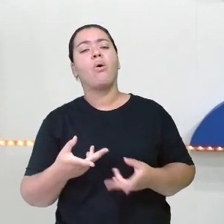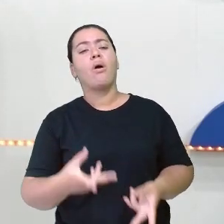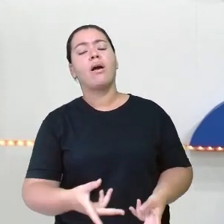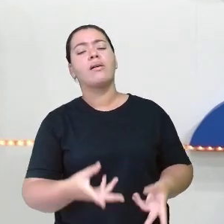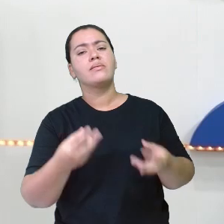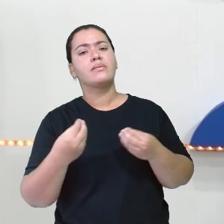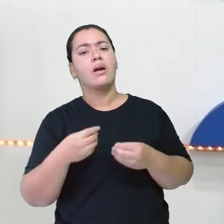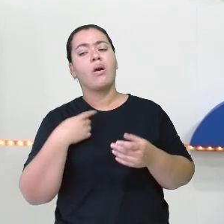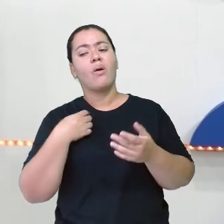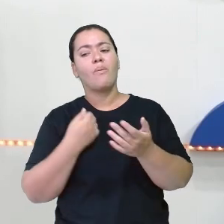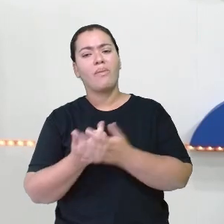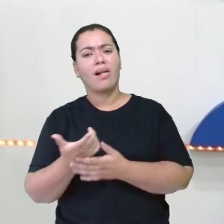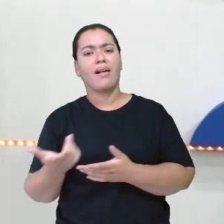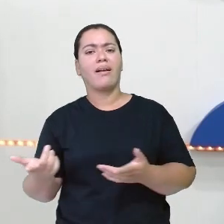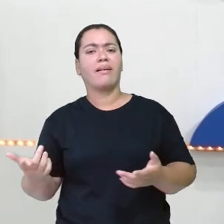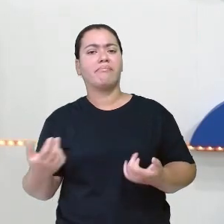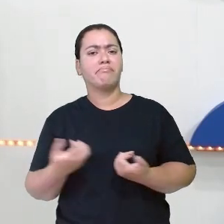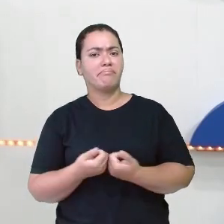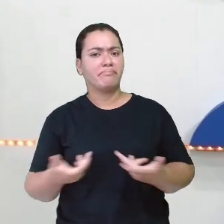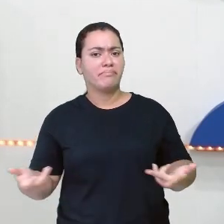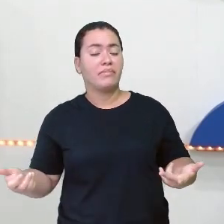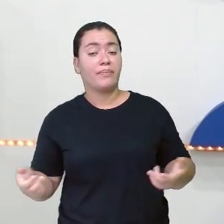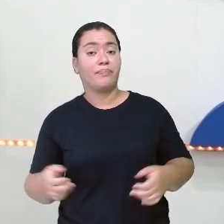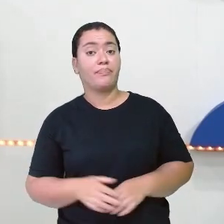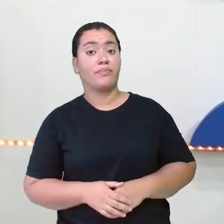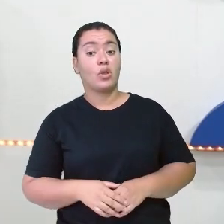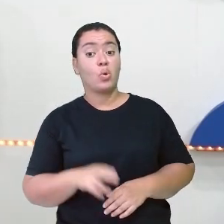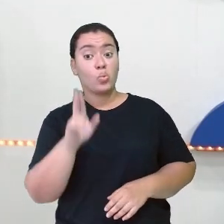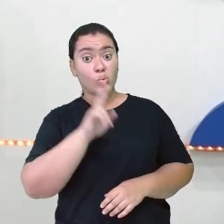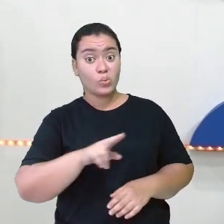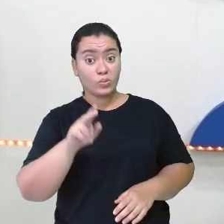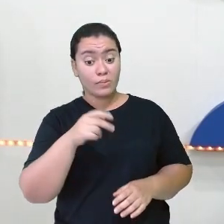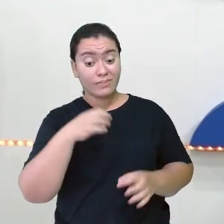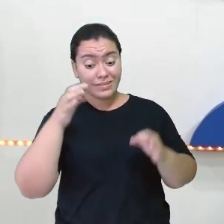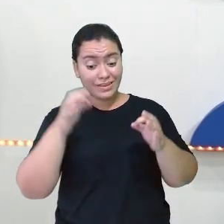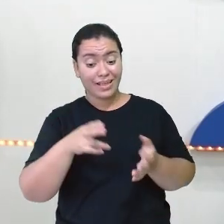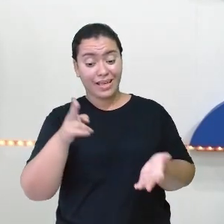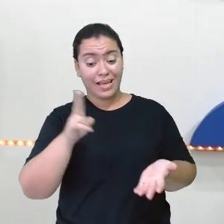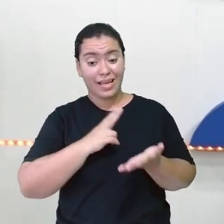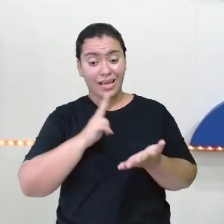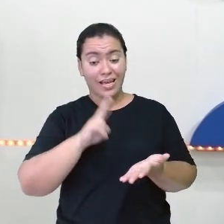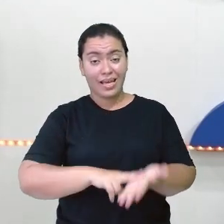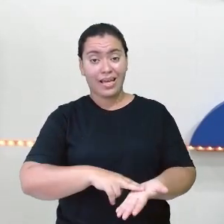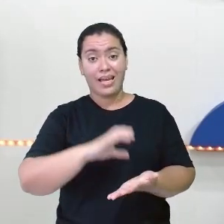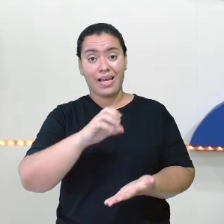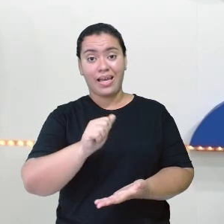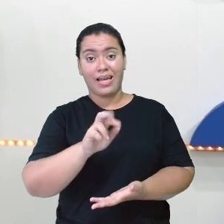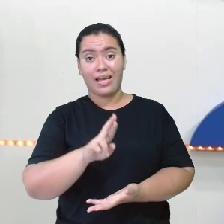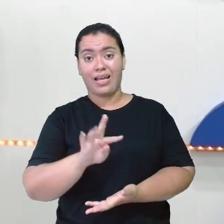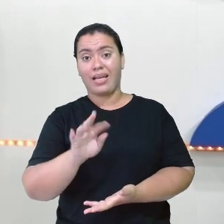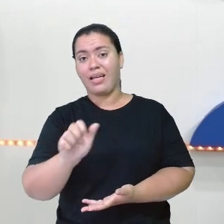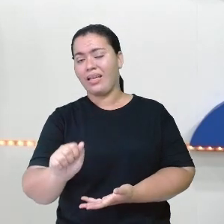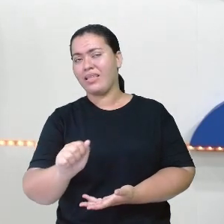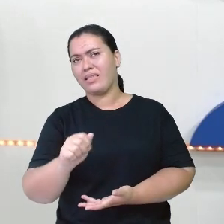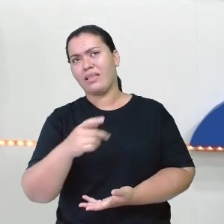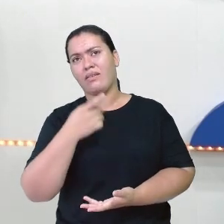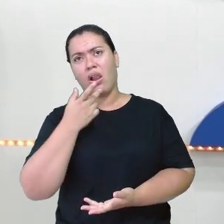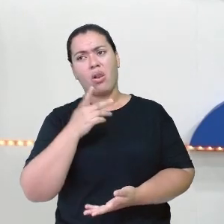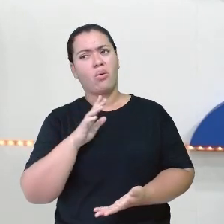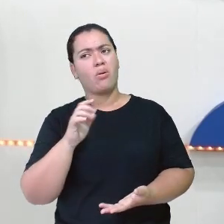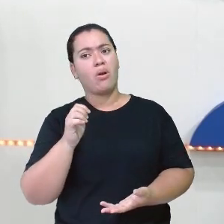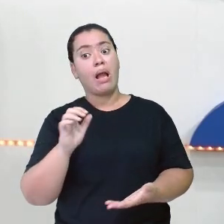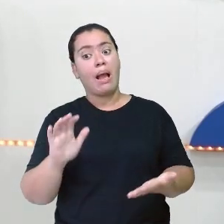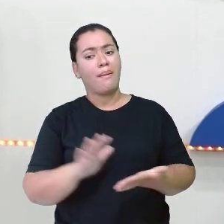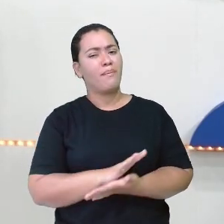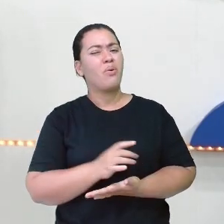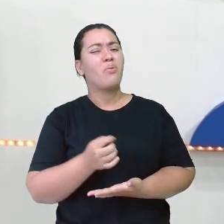Correios que a gente compra. O uso das cartas, eu não vou dizer que ficou obsoleto, não é? Mas